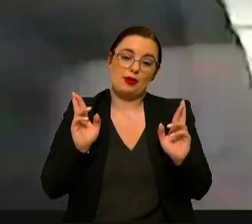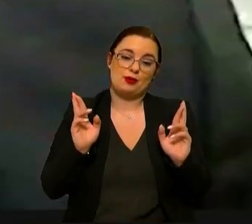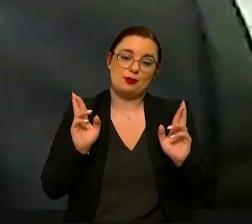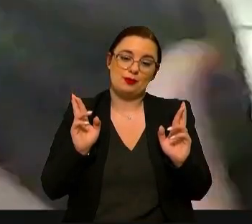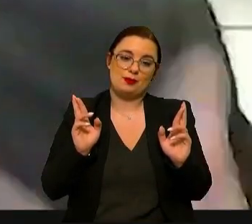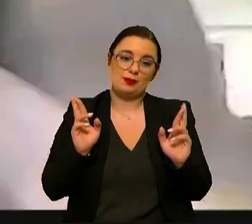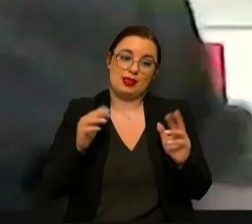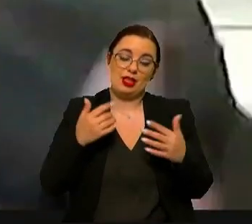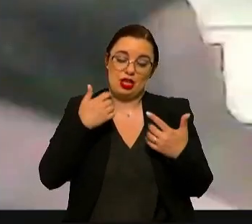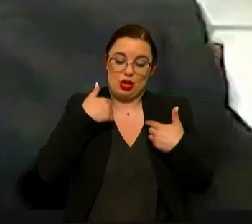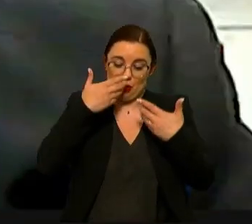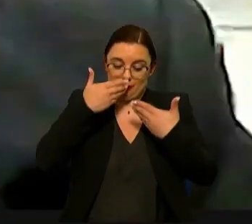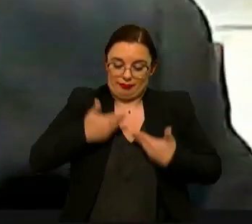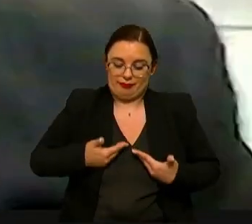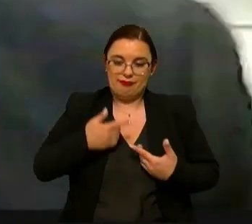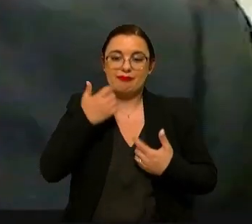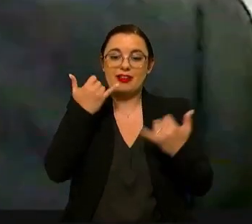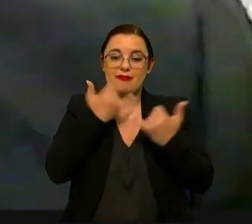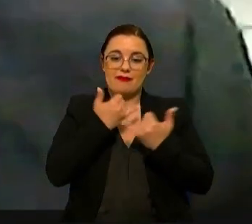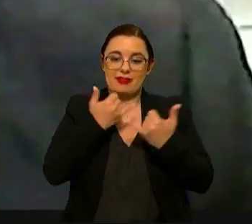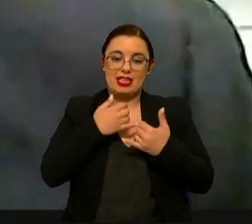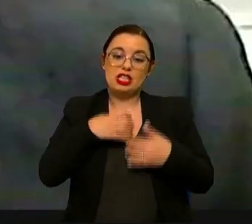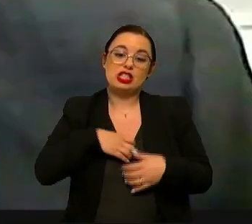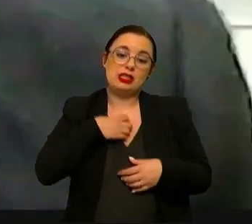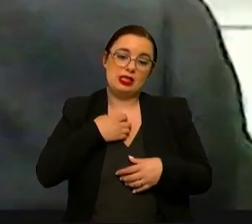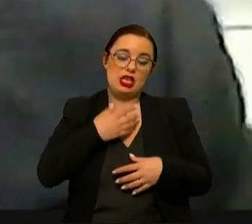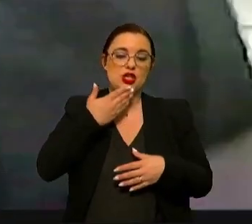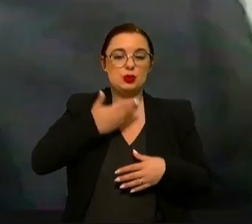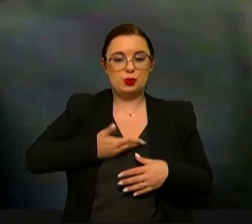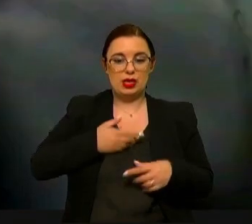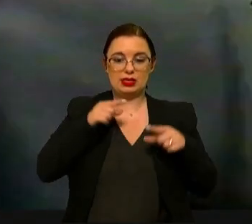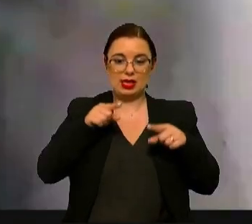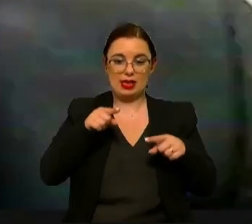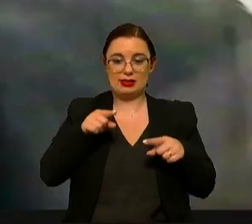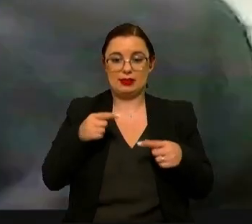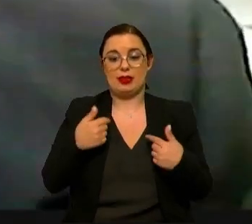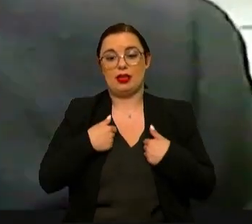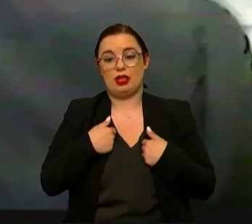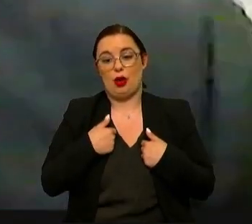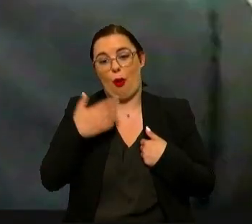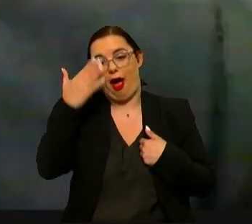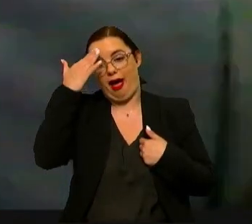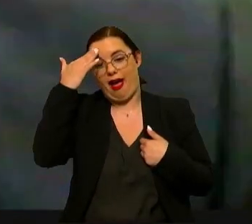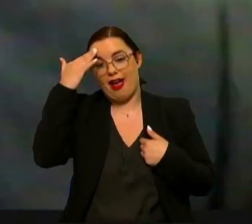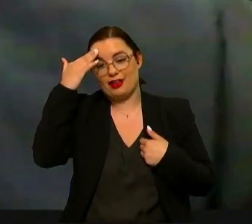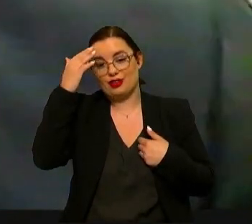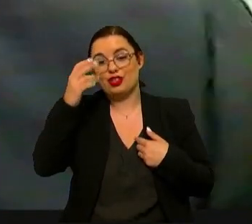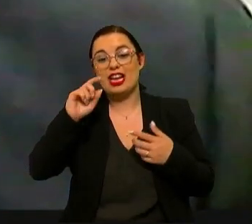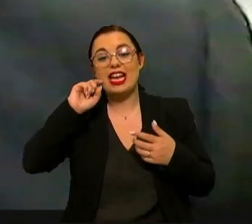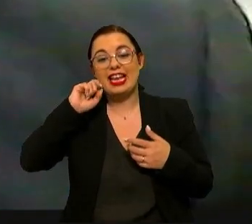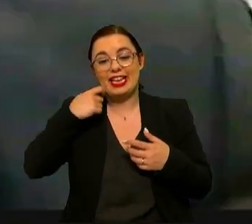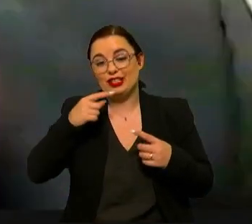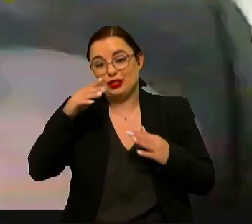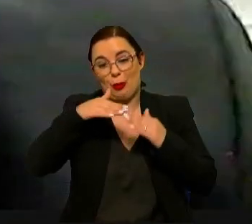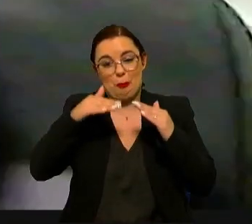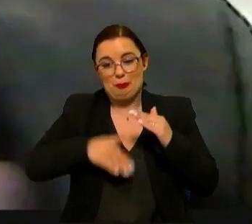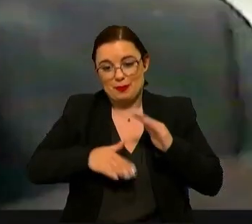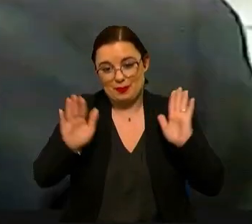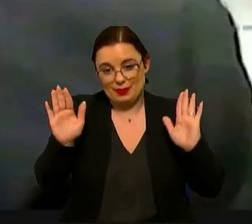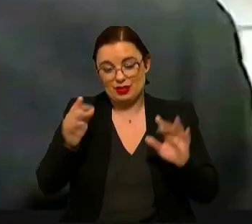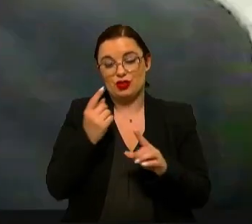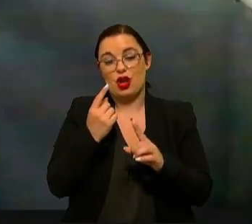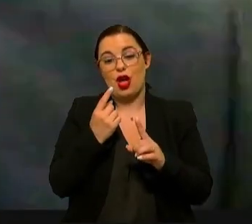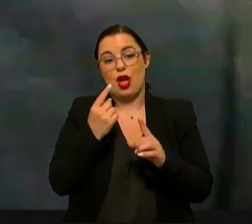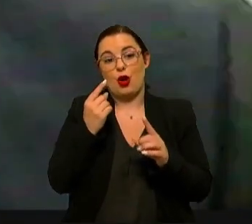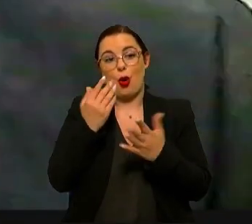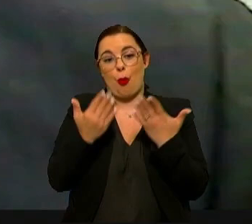ser feliz nessa nessa experiência que obviamente há até menos menos riscos seguramente do que aquela que hoje